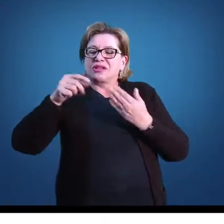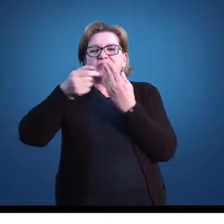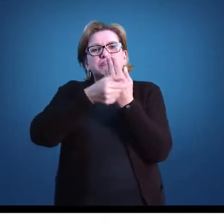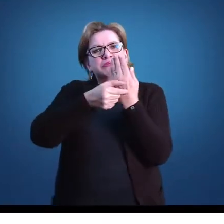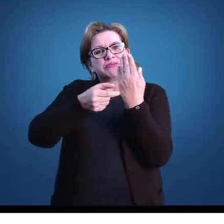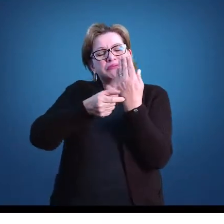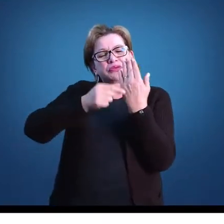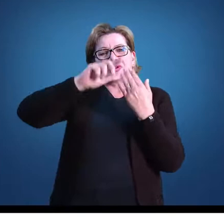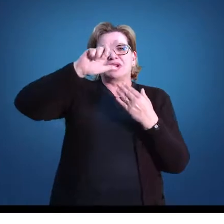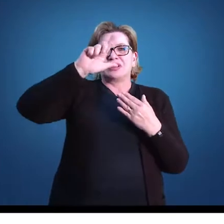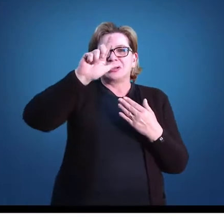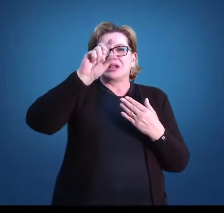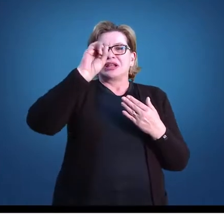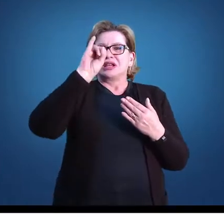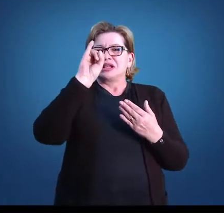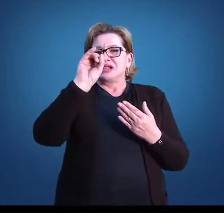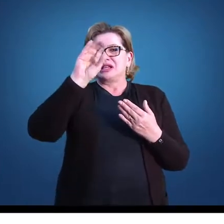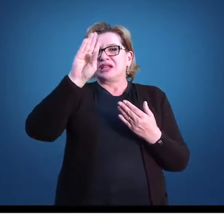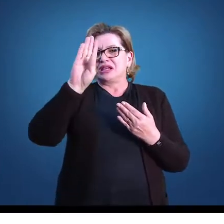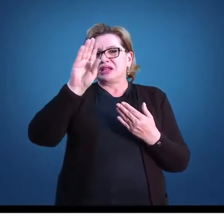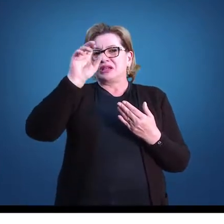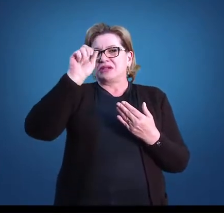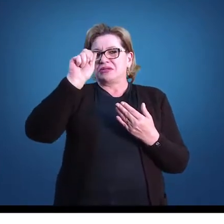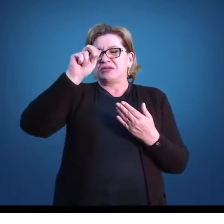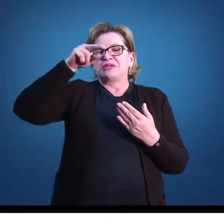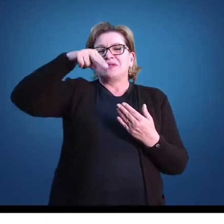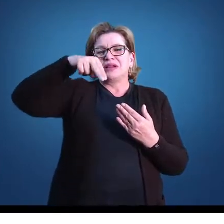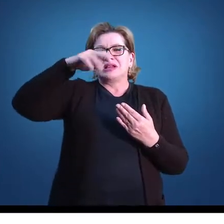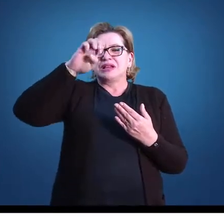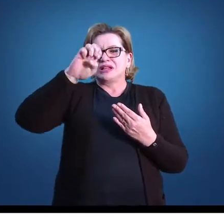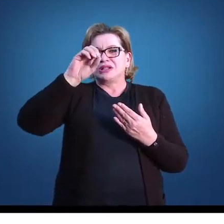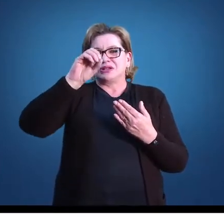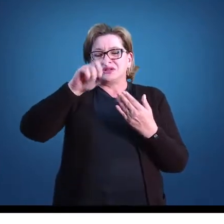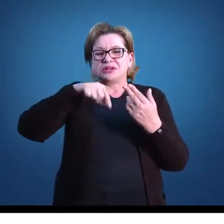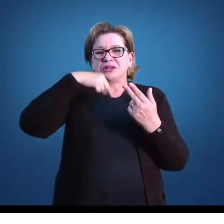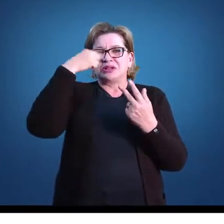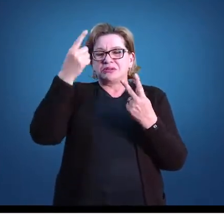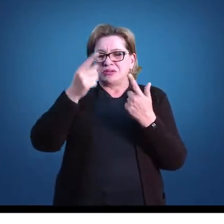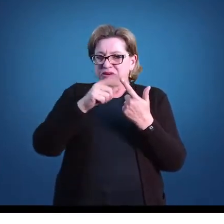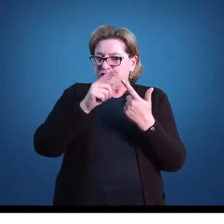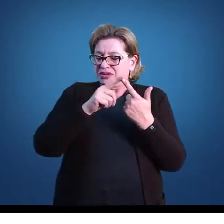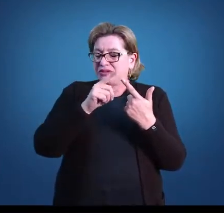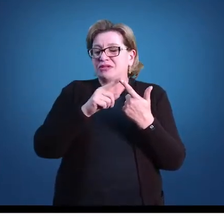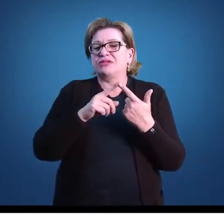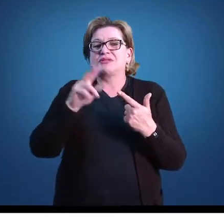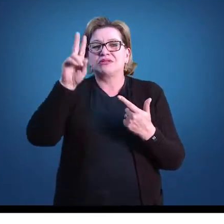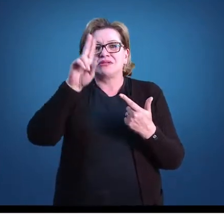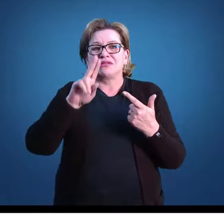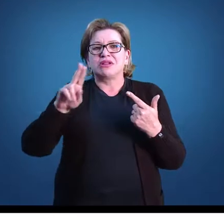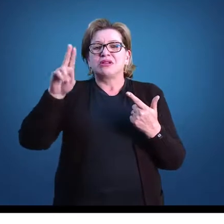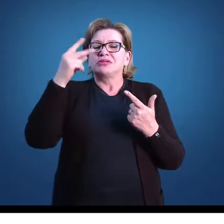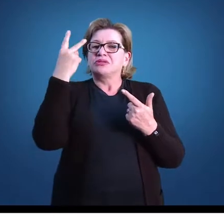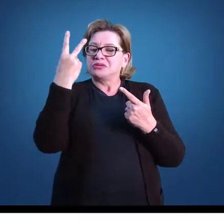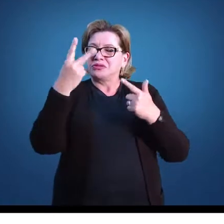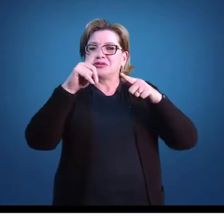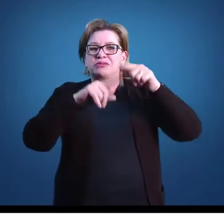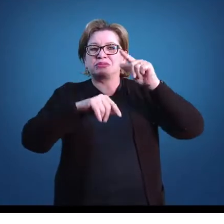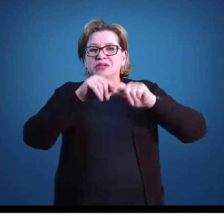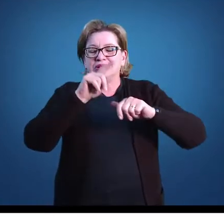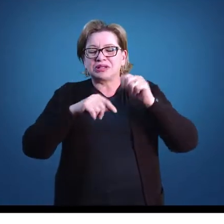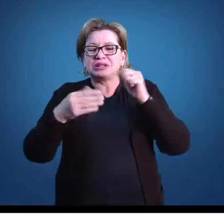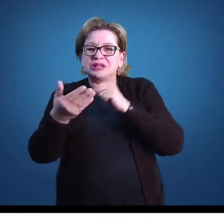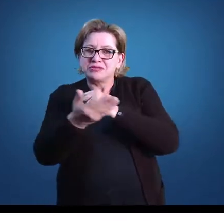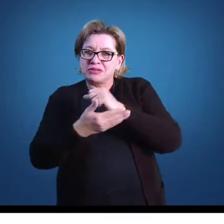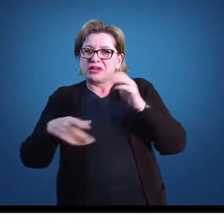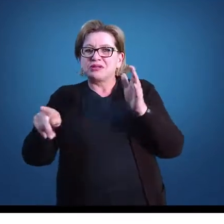grande estudioso da área da educação. Posteriormente, utilizaremos dois documentos que são subsídios para o trabalho do